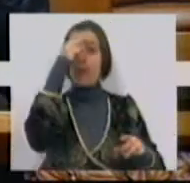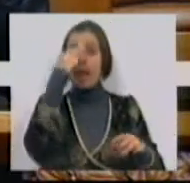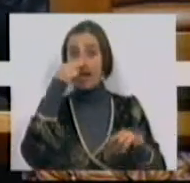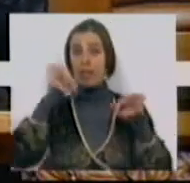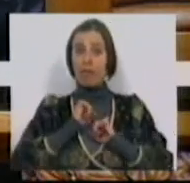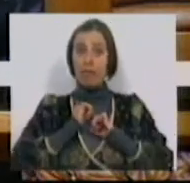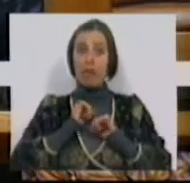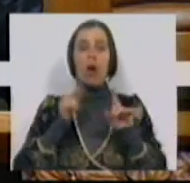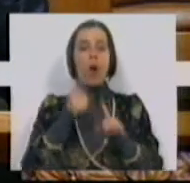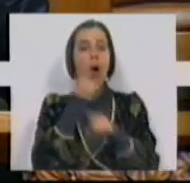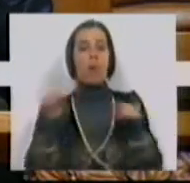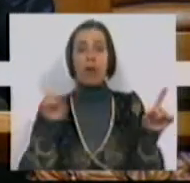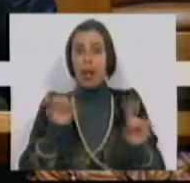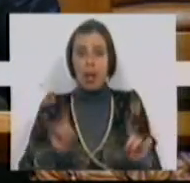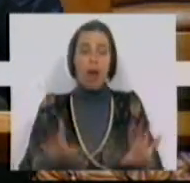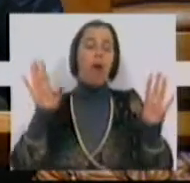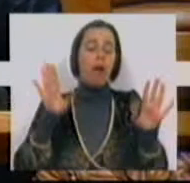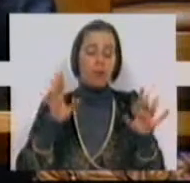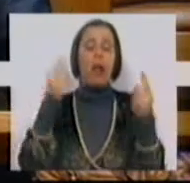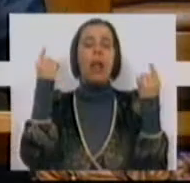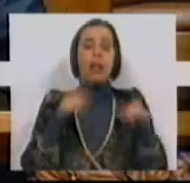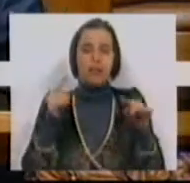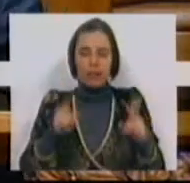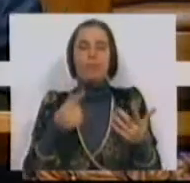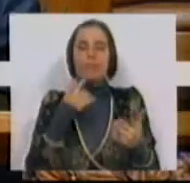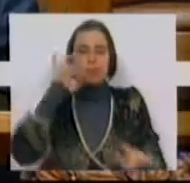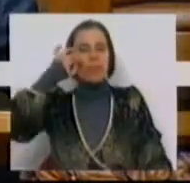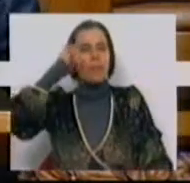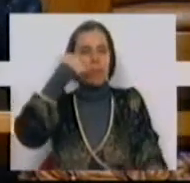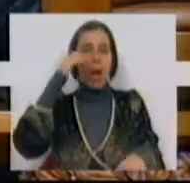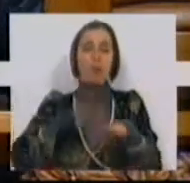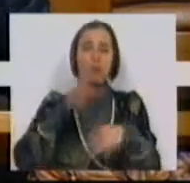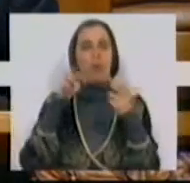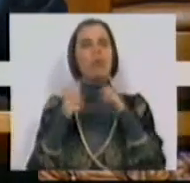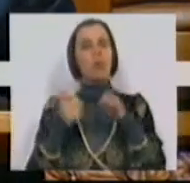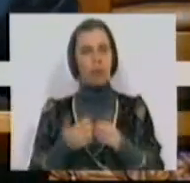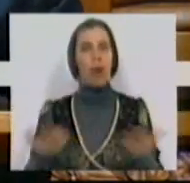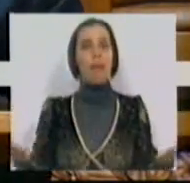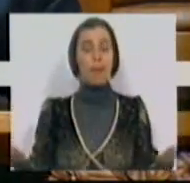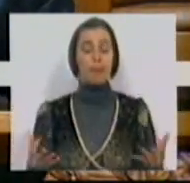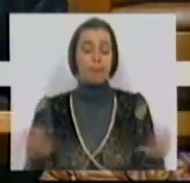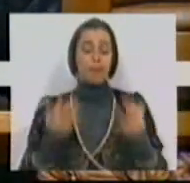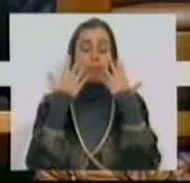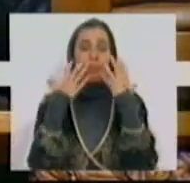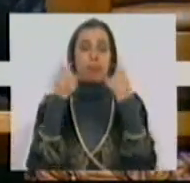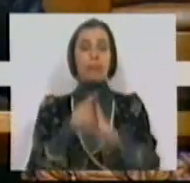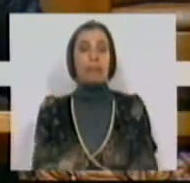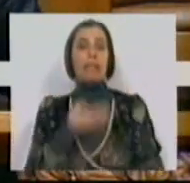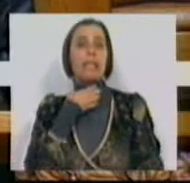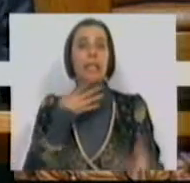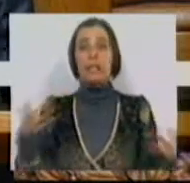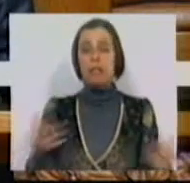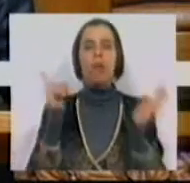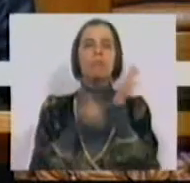Castelo não são exceção e, por isso, têm também sido fortemente afetados por este problema. A evidência desta crise